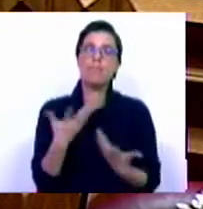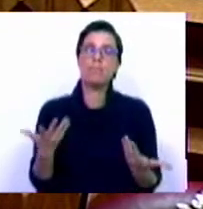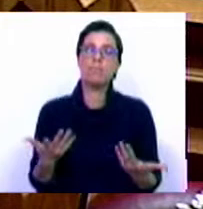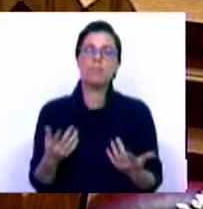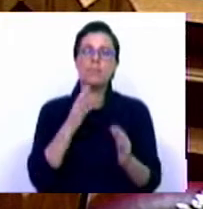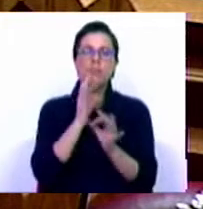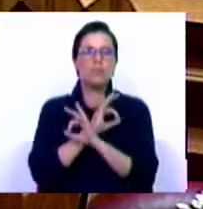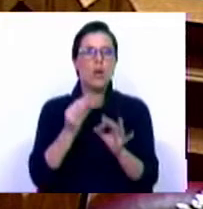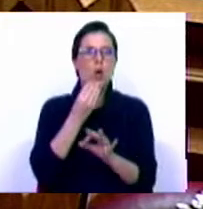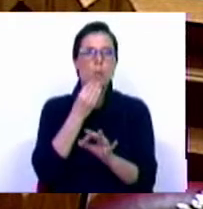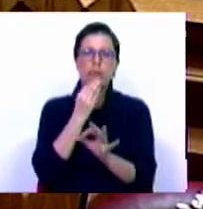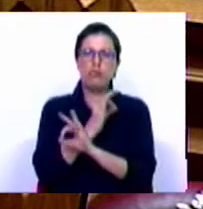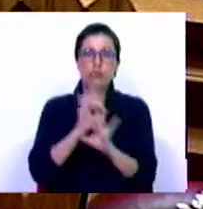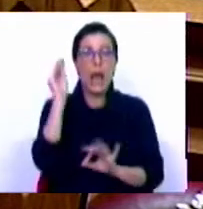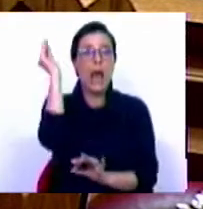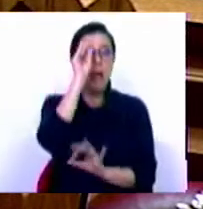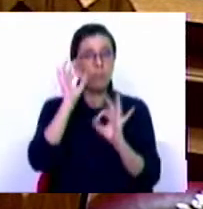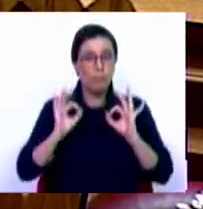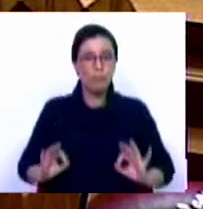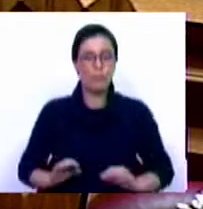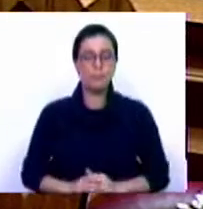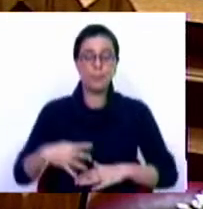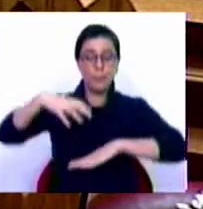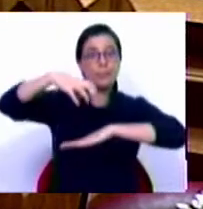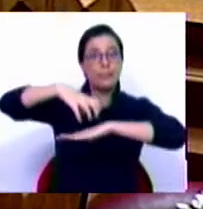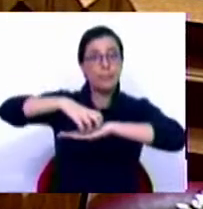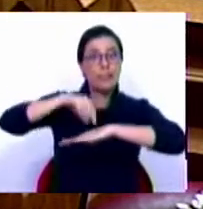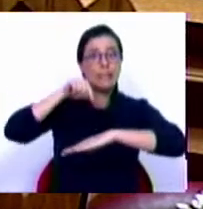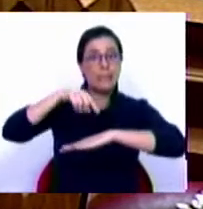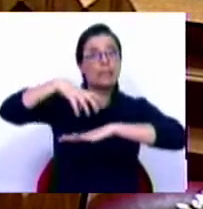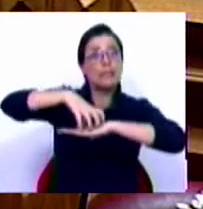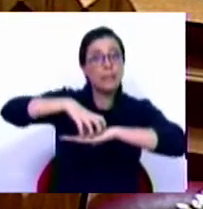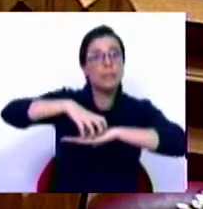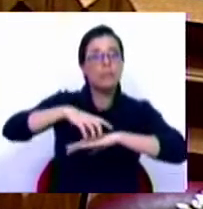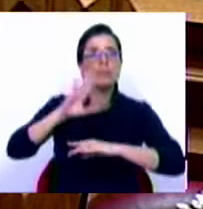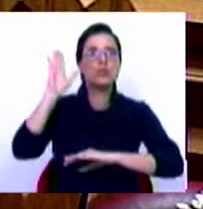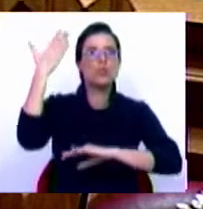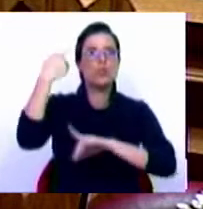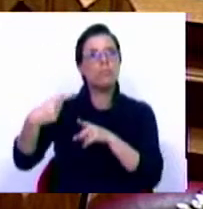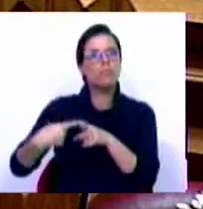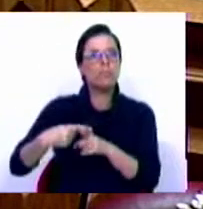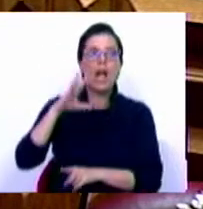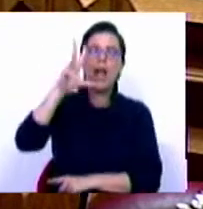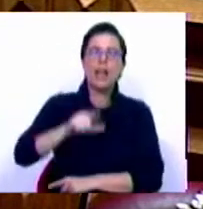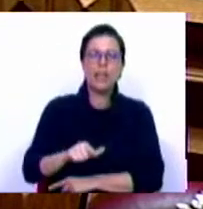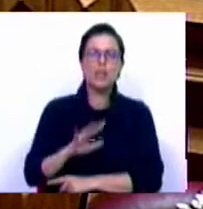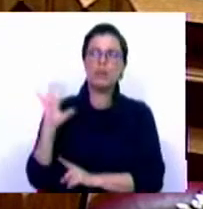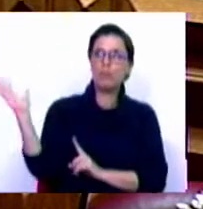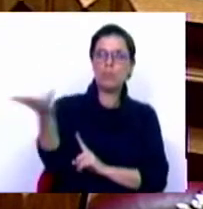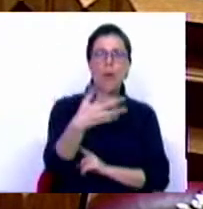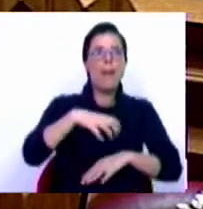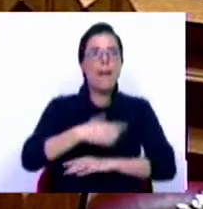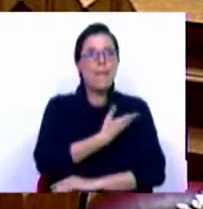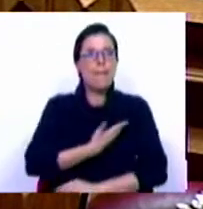da excelente gastronomia alentejana. O edifício onde está assediada um dos mais interessantes de Lisboa é o antigo